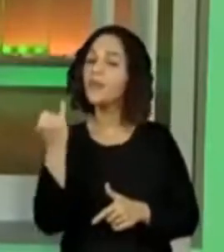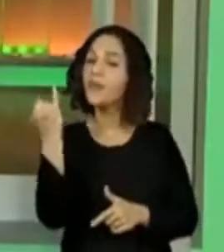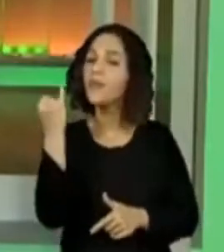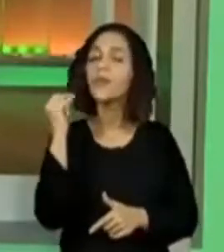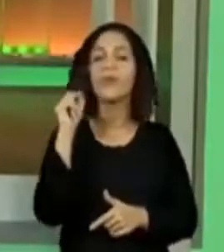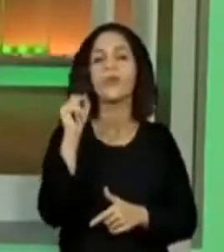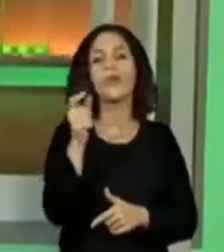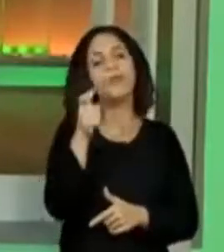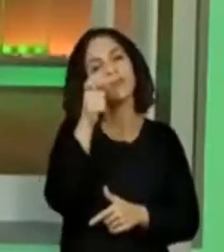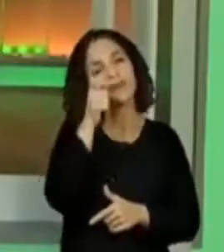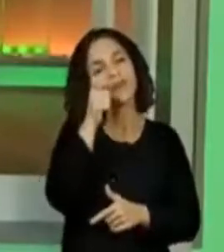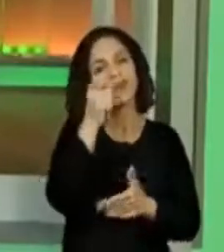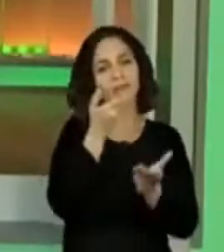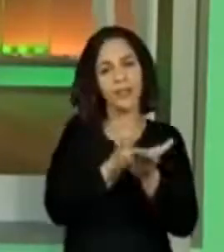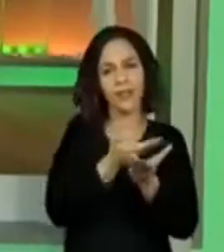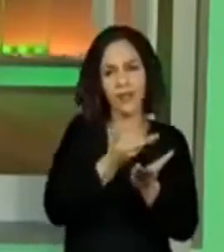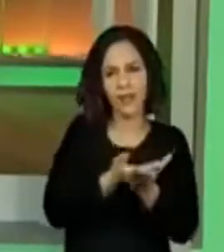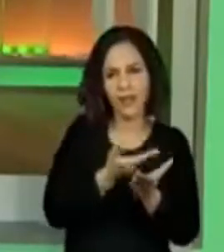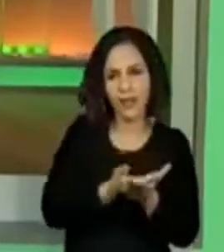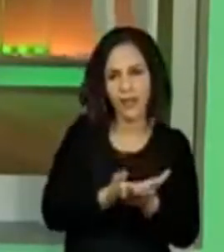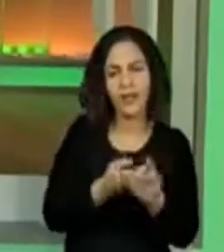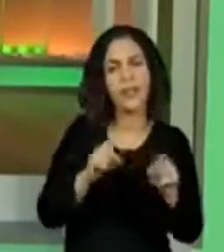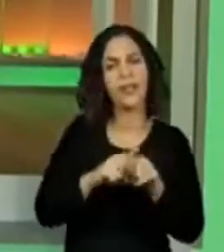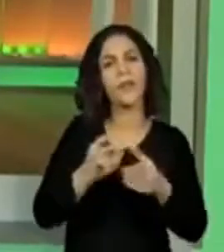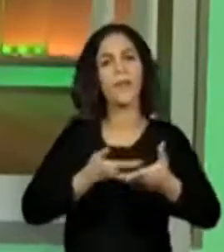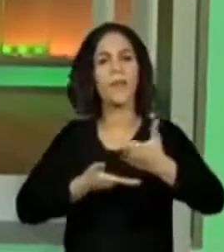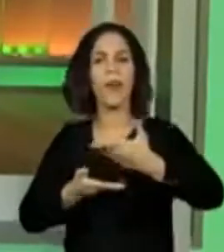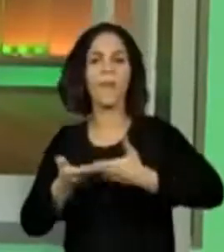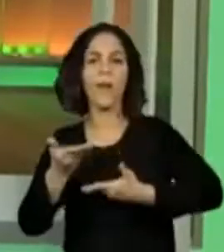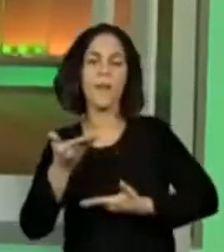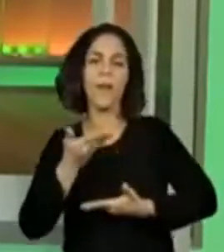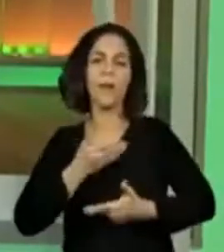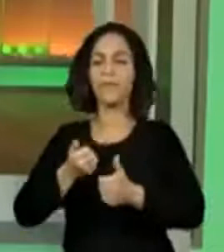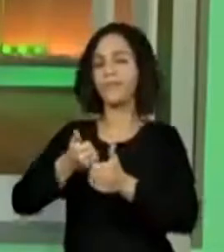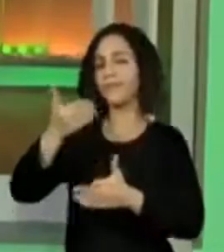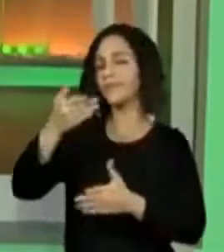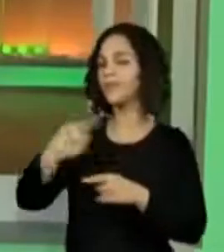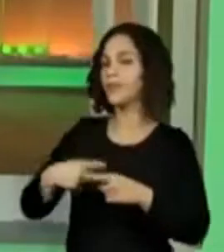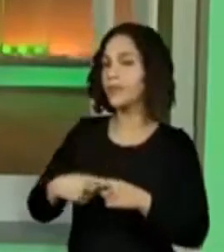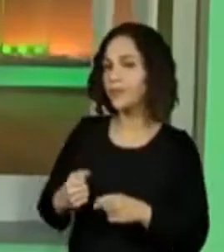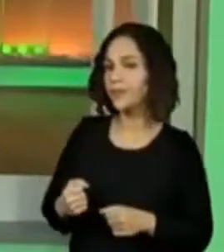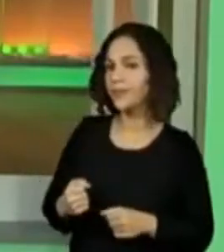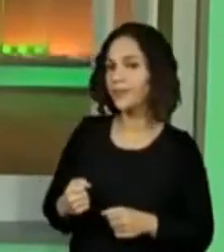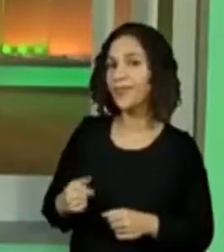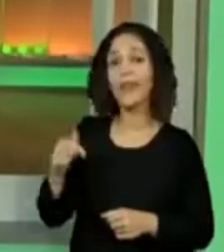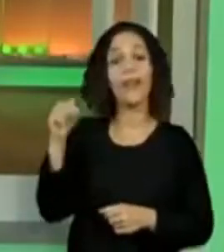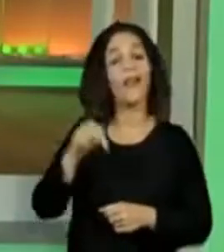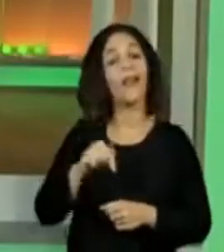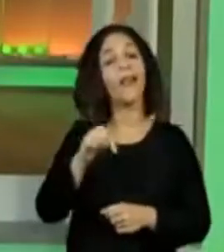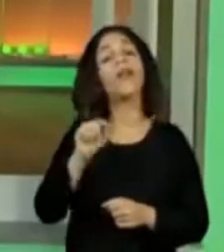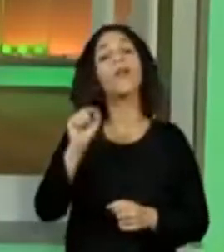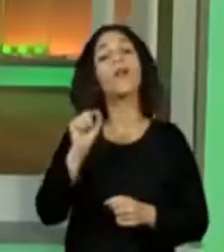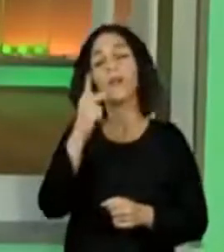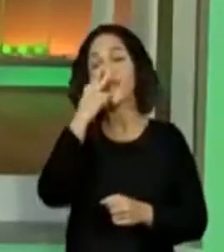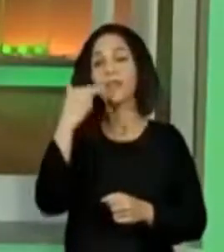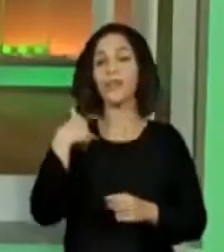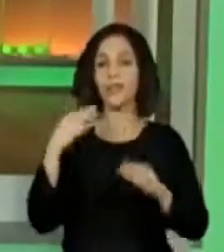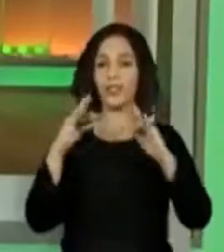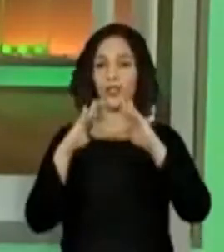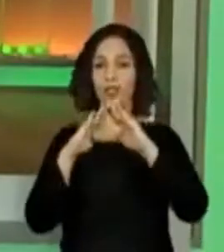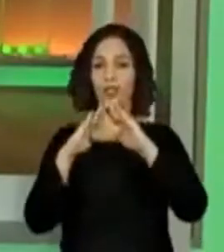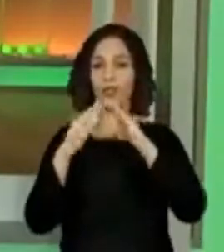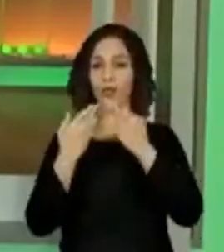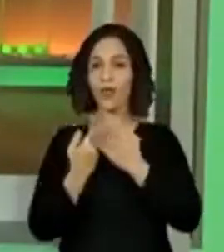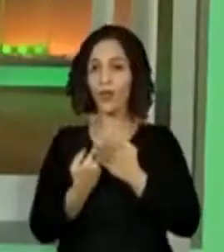você assistir às aulas e interagir no chat. Por quê? Porque nós estamos levando a escola até você.